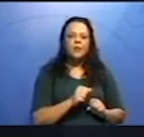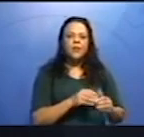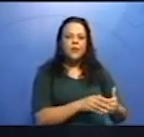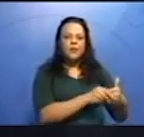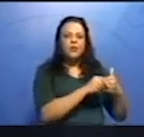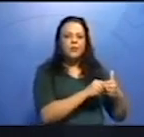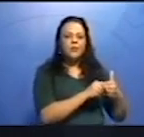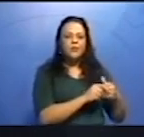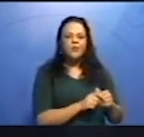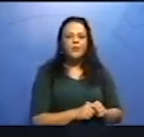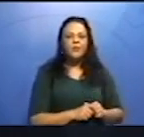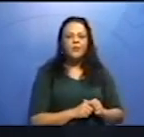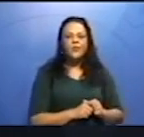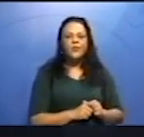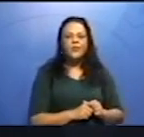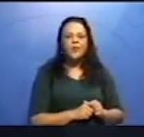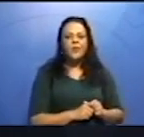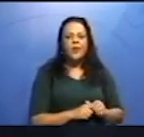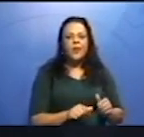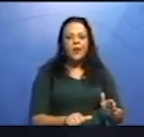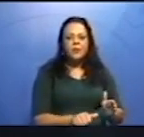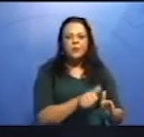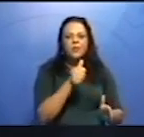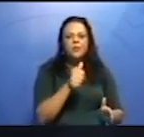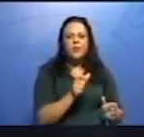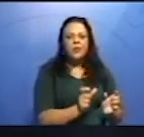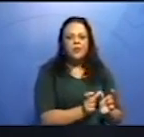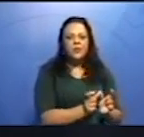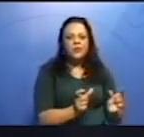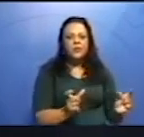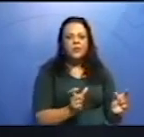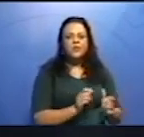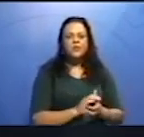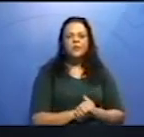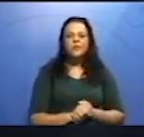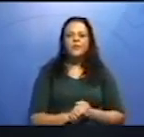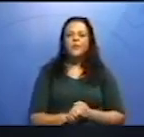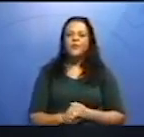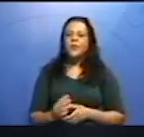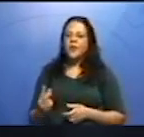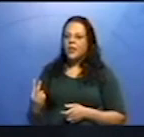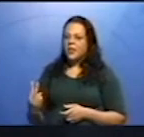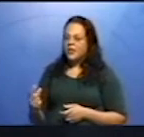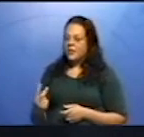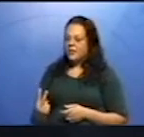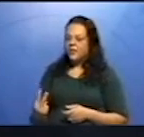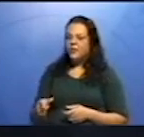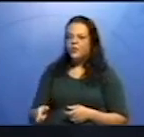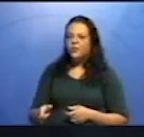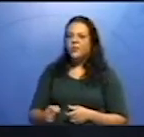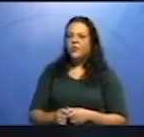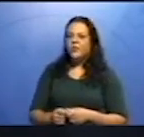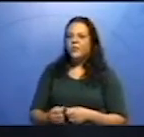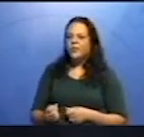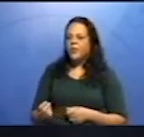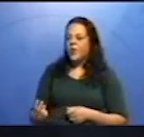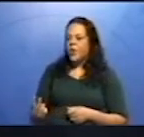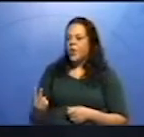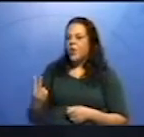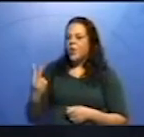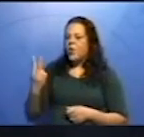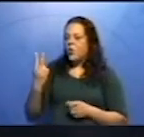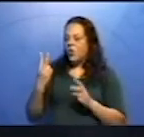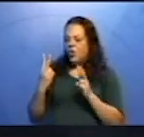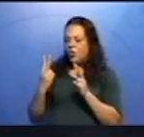oração coordenada inicial. É a nossa primeira oração inicial. Na segunda, eu olhou para ela sério e